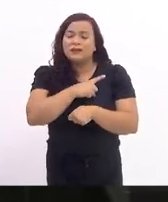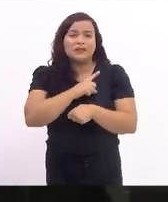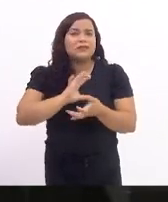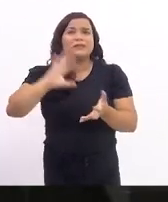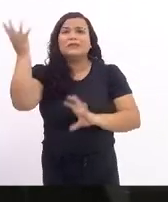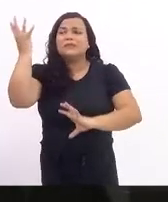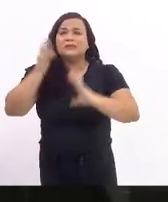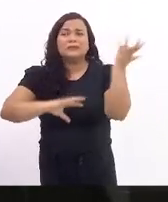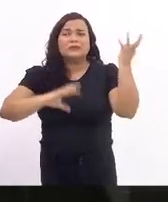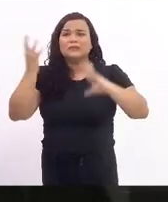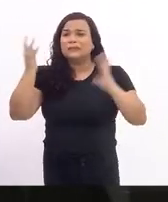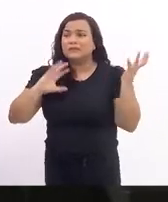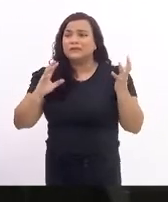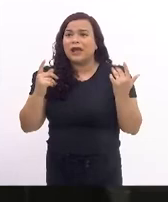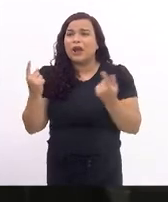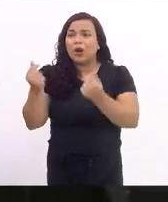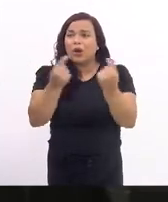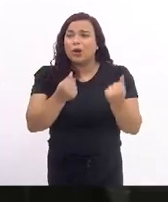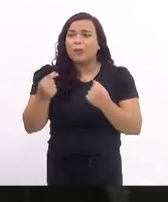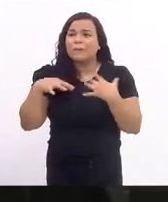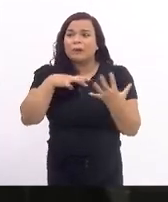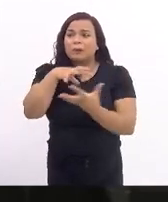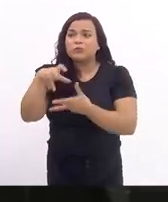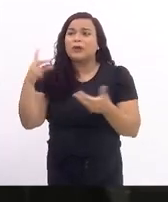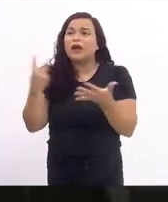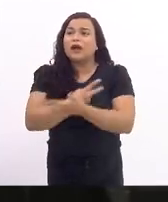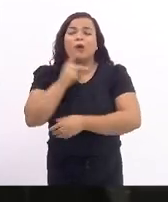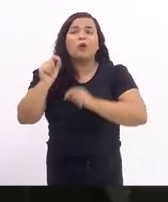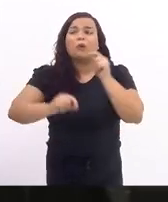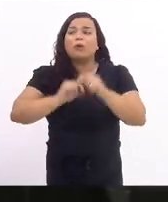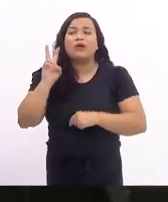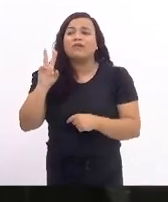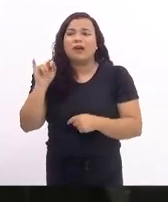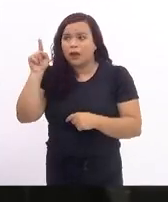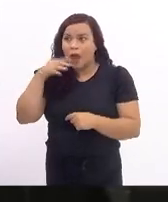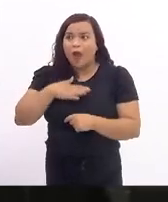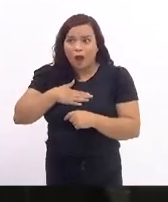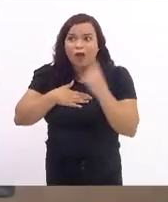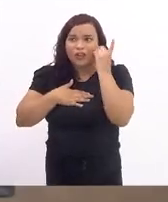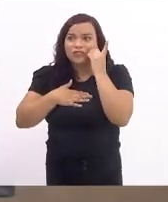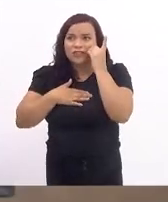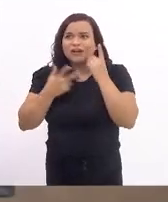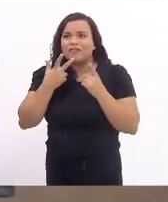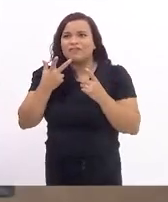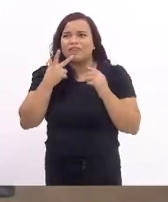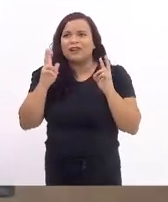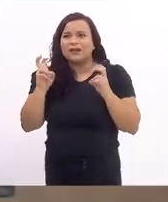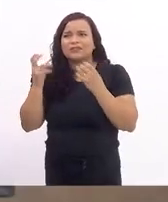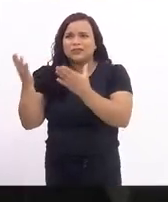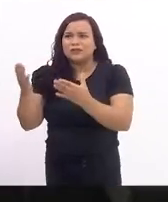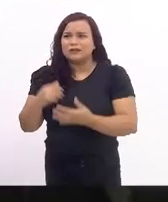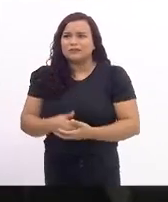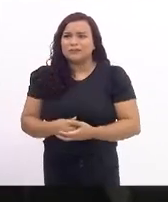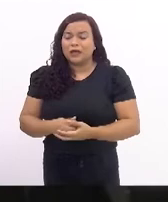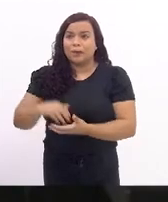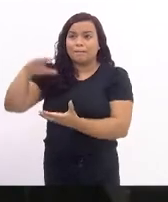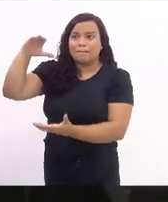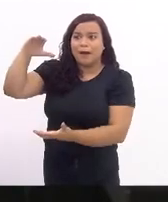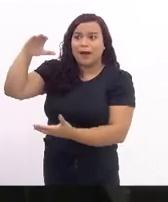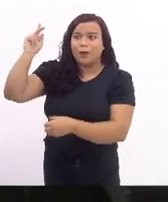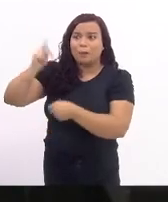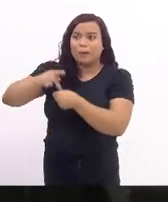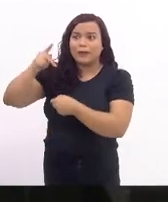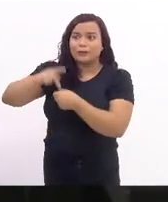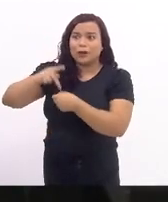acontecer com a economia mundial? senhora, deputada, que gosta desse assunto, barril do petróleo acima de 120